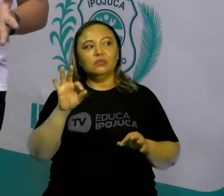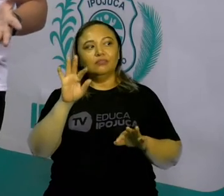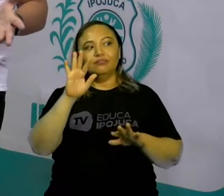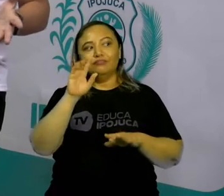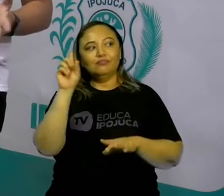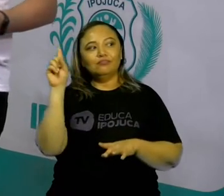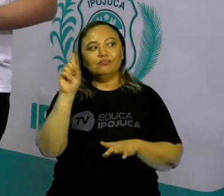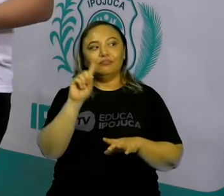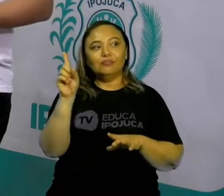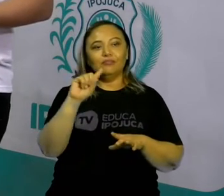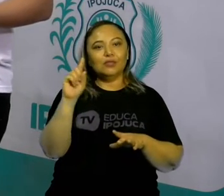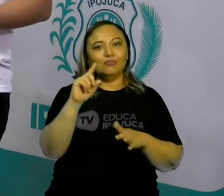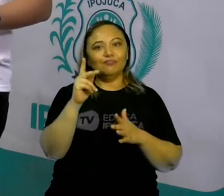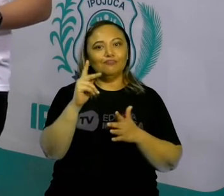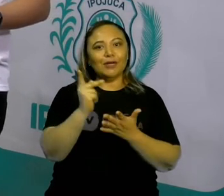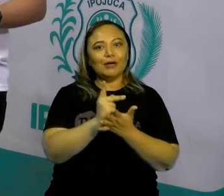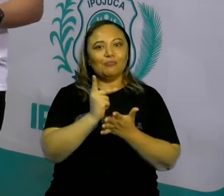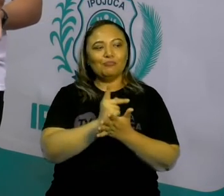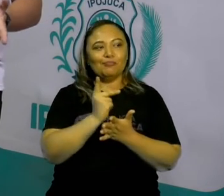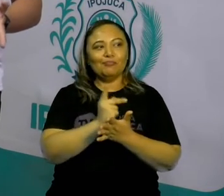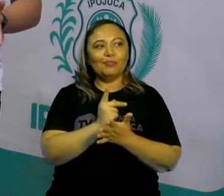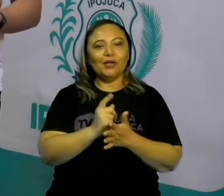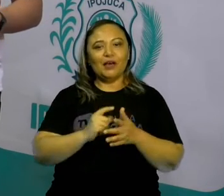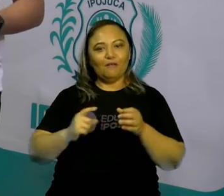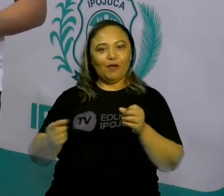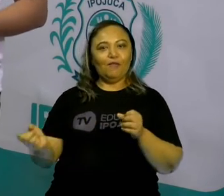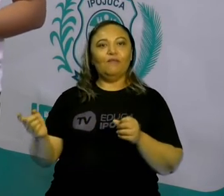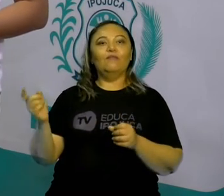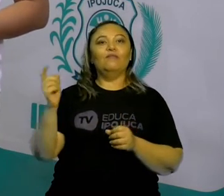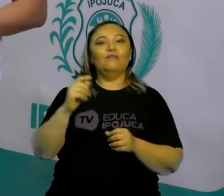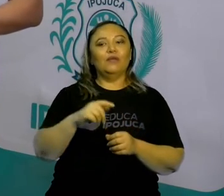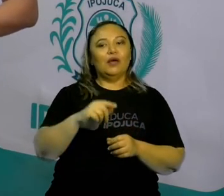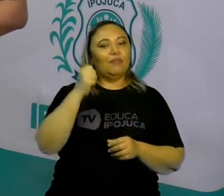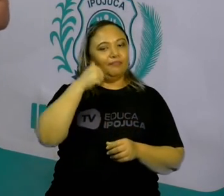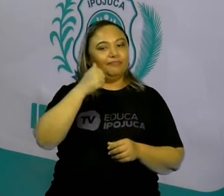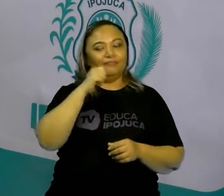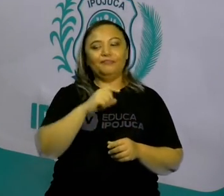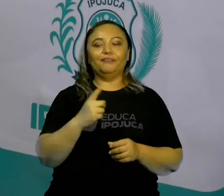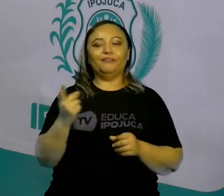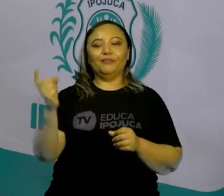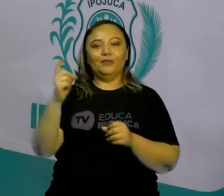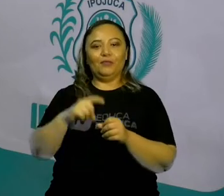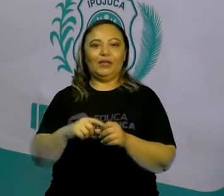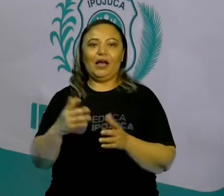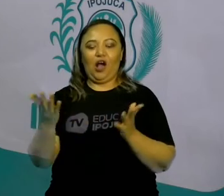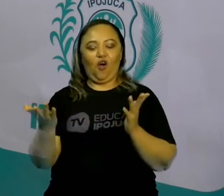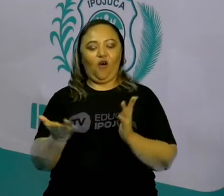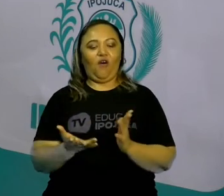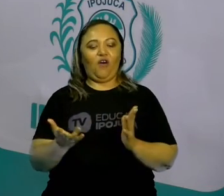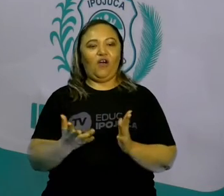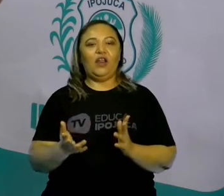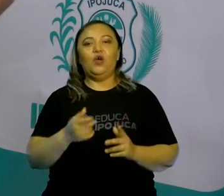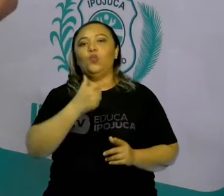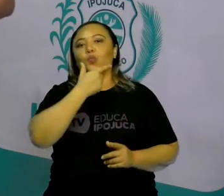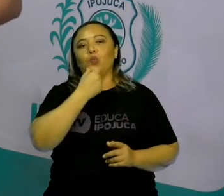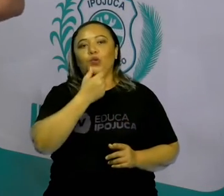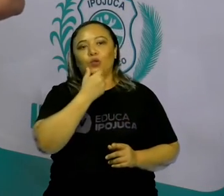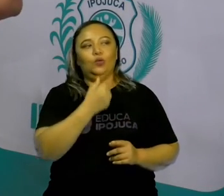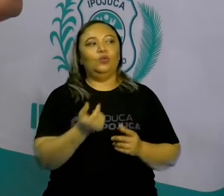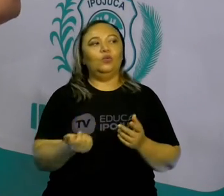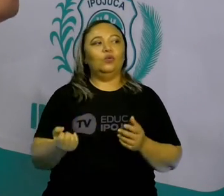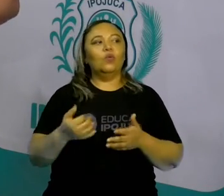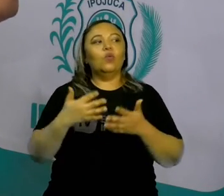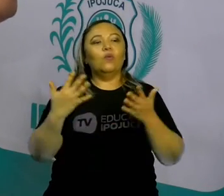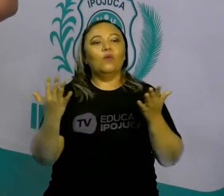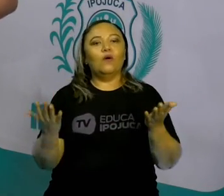Não. Então, Julieta vai ter que voltar. Pois é. Chances do Romeu agora. Romeu, e aí?